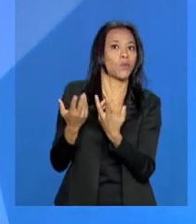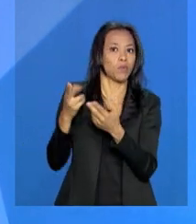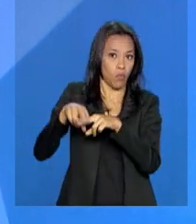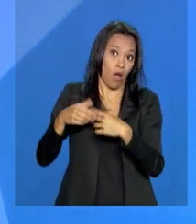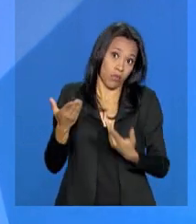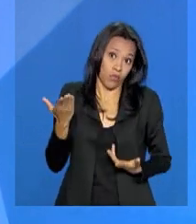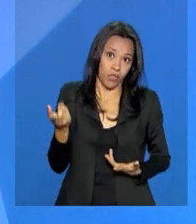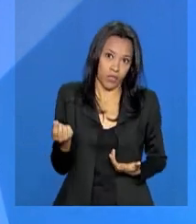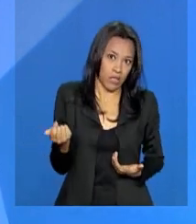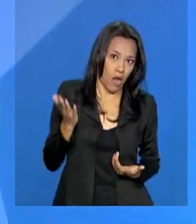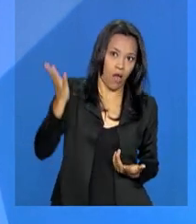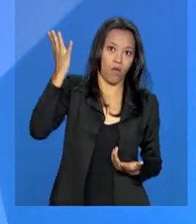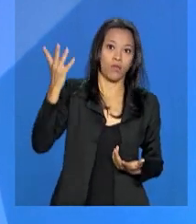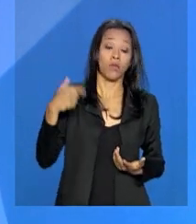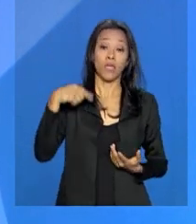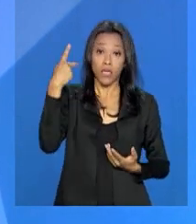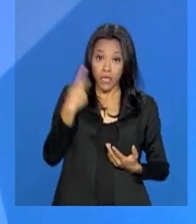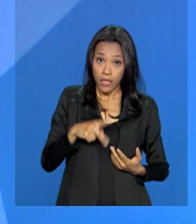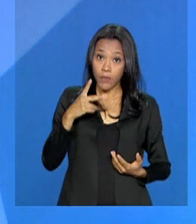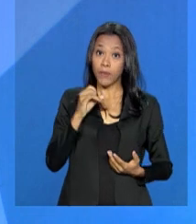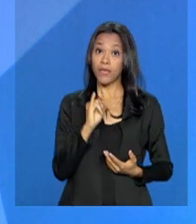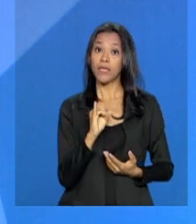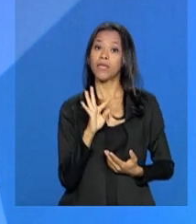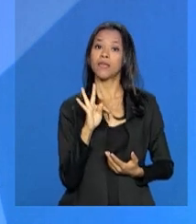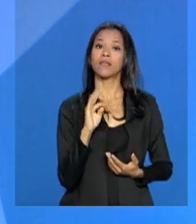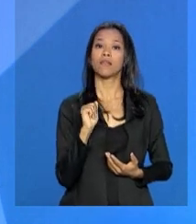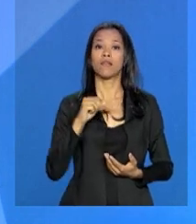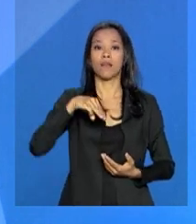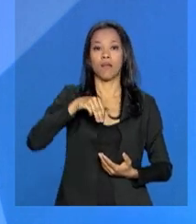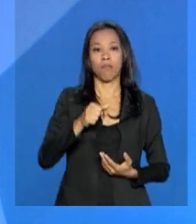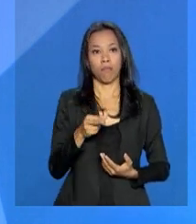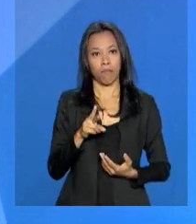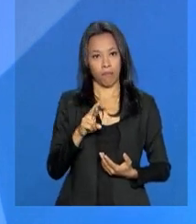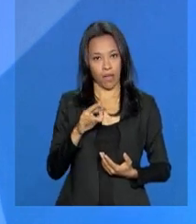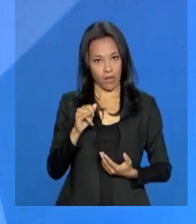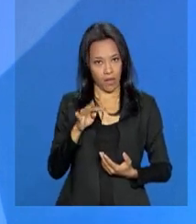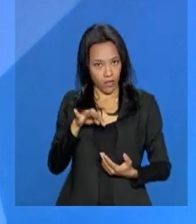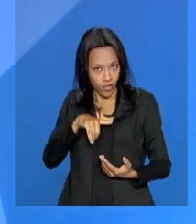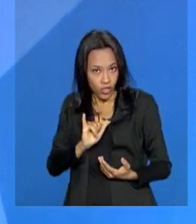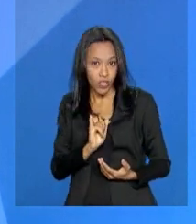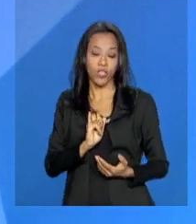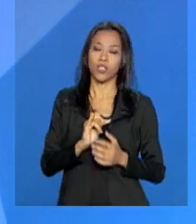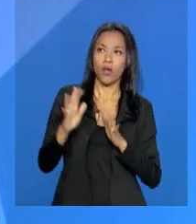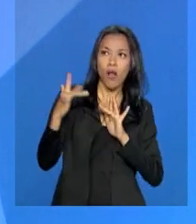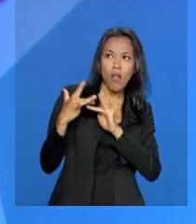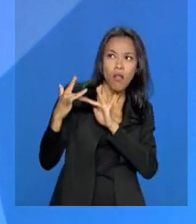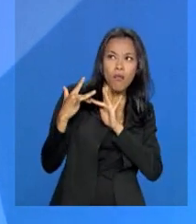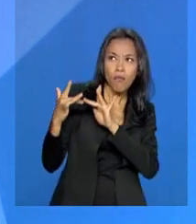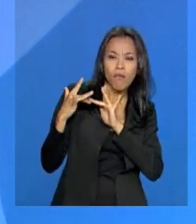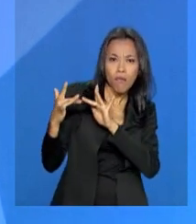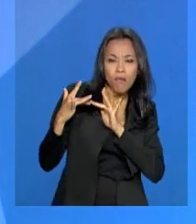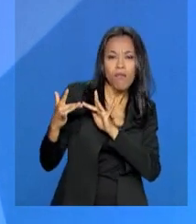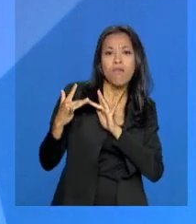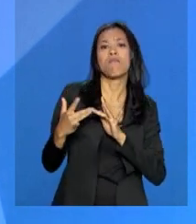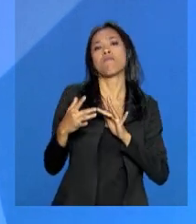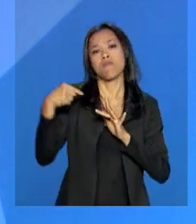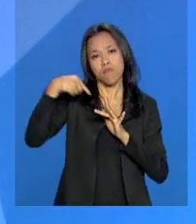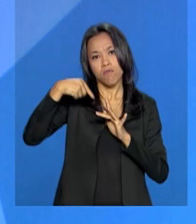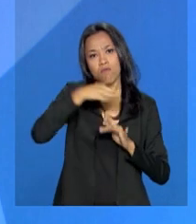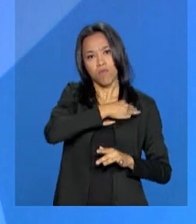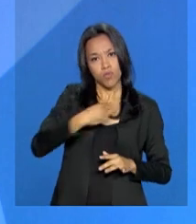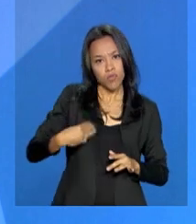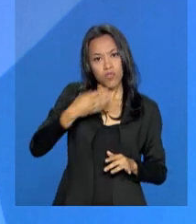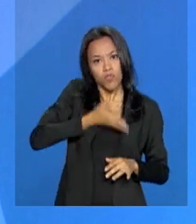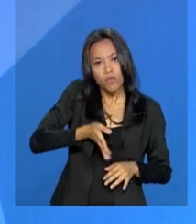que o Itamaraty providenciou junto aos Estados Unidos, que o ministro Marco Jorge lá esteve